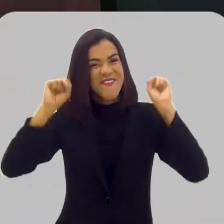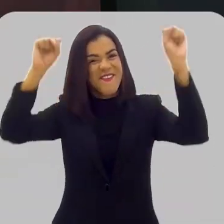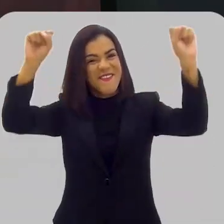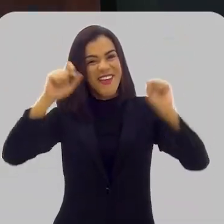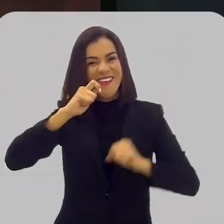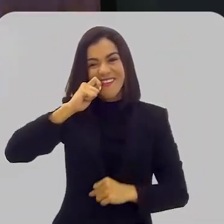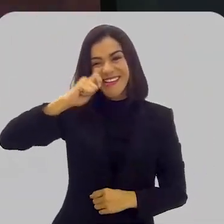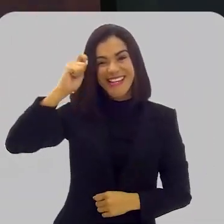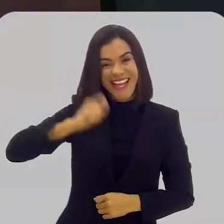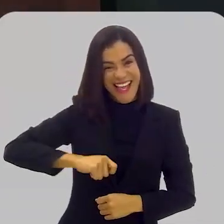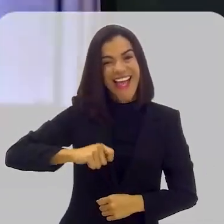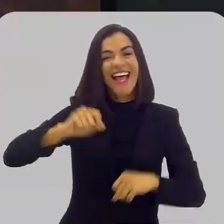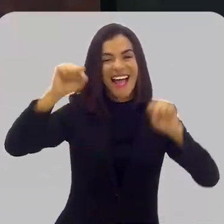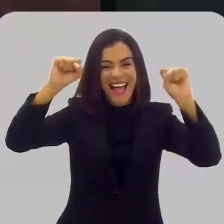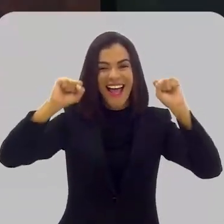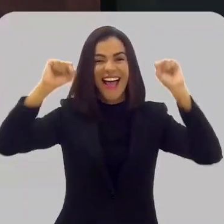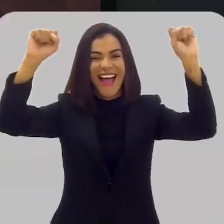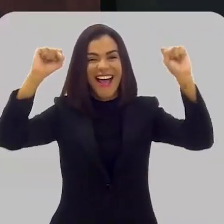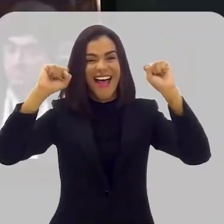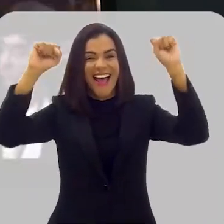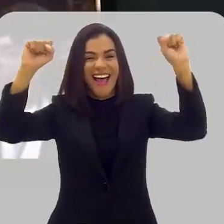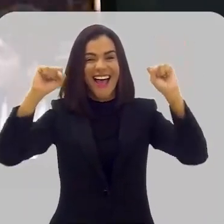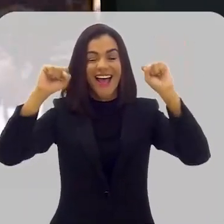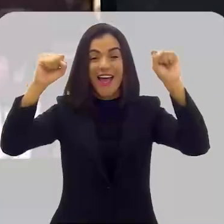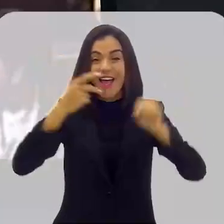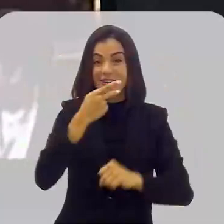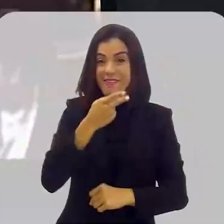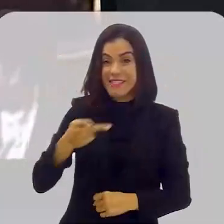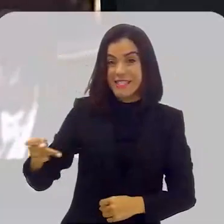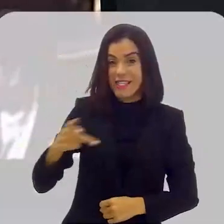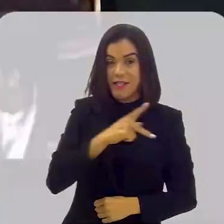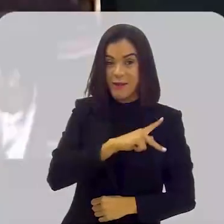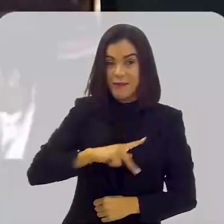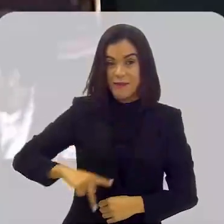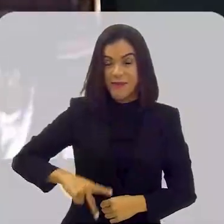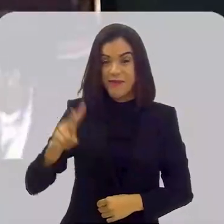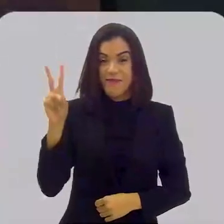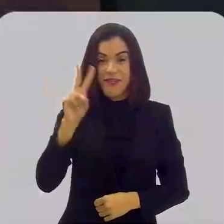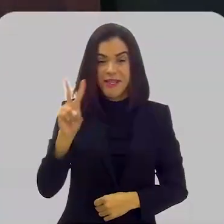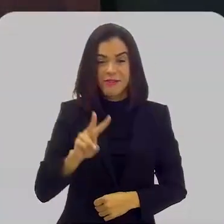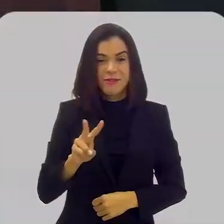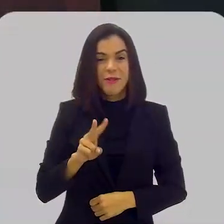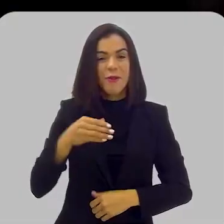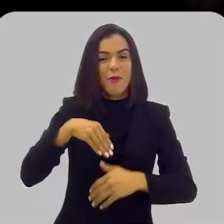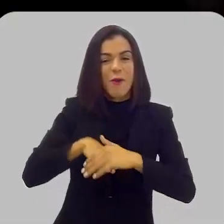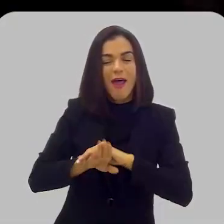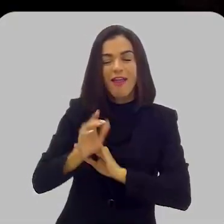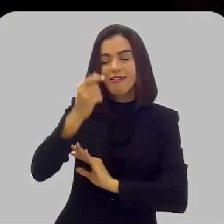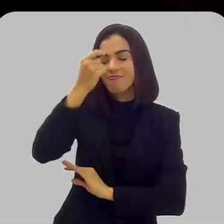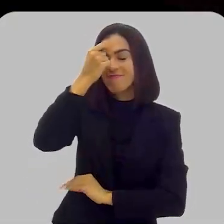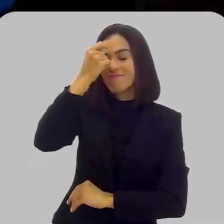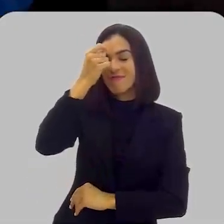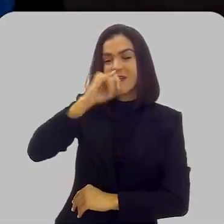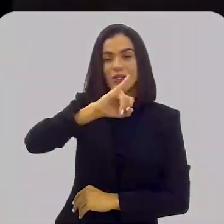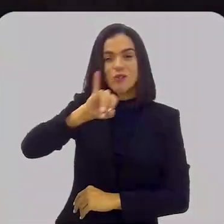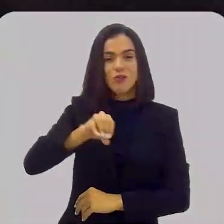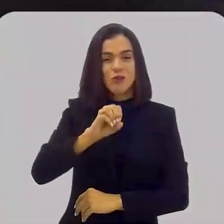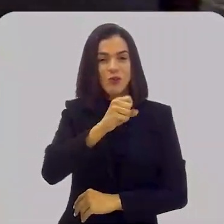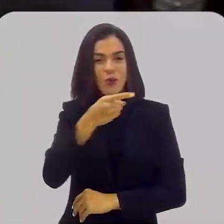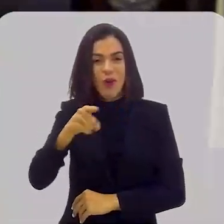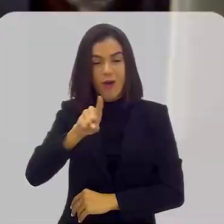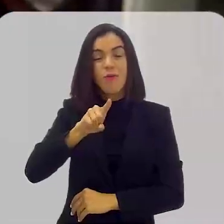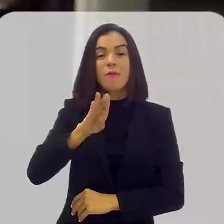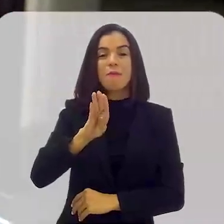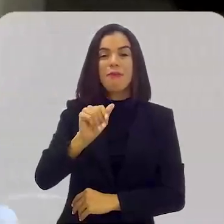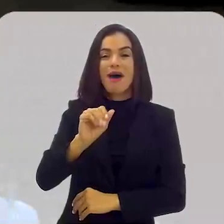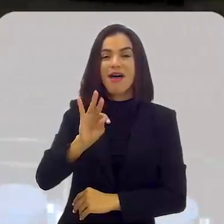leva. A visita do presidente venezuelano ficou na memória de João